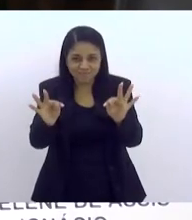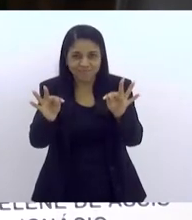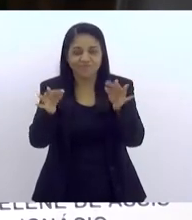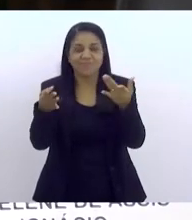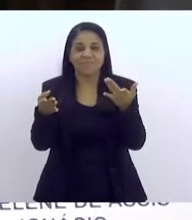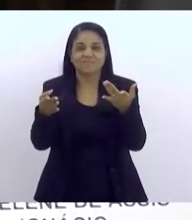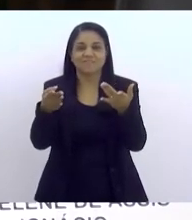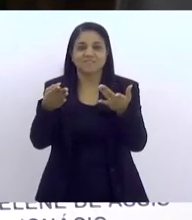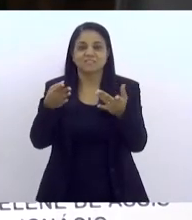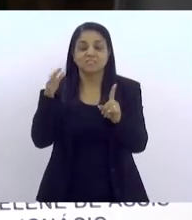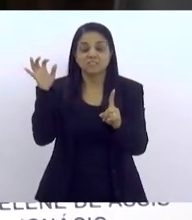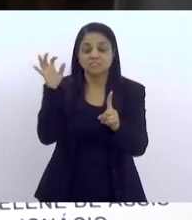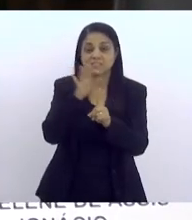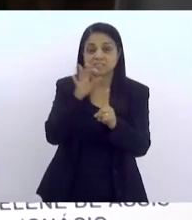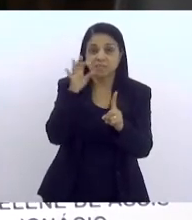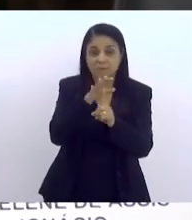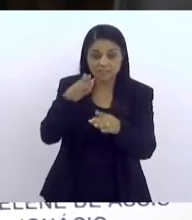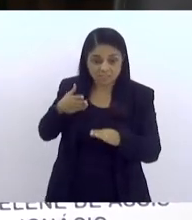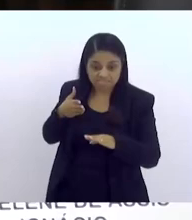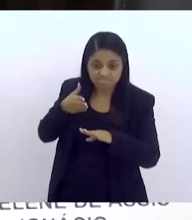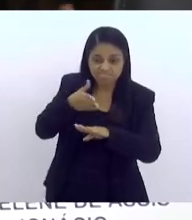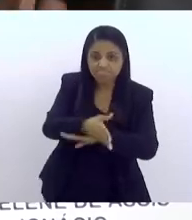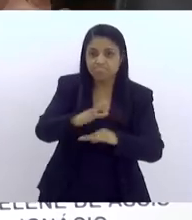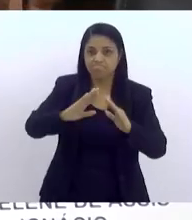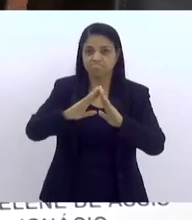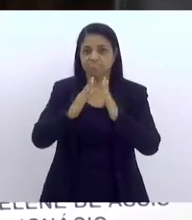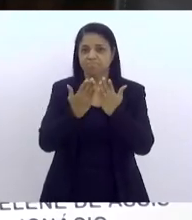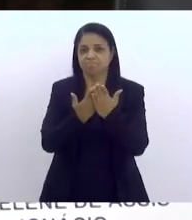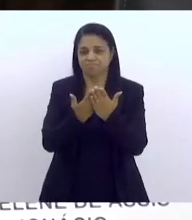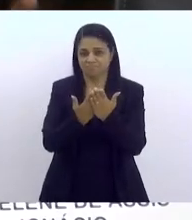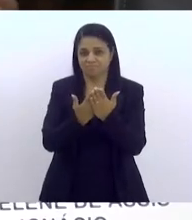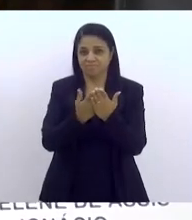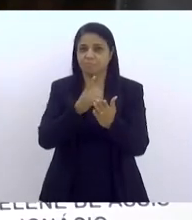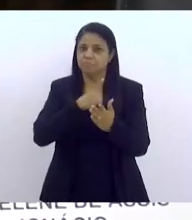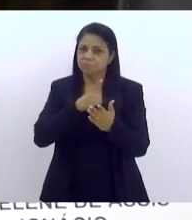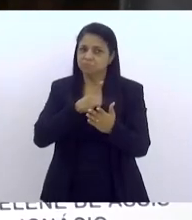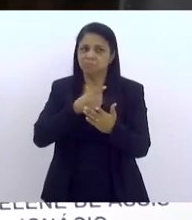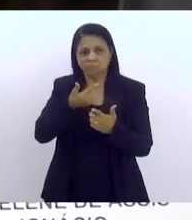de ameaças de invasão na escola, mas, fora isso, nós temos